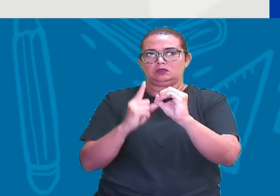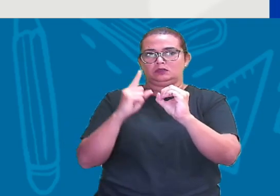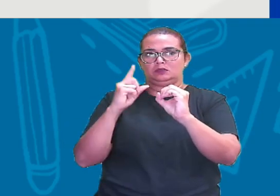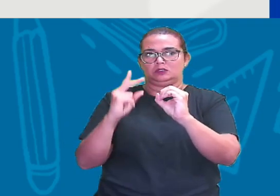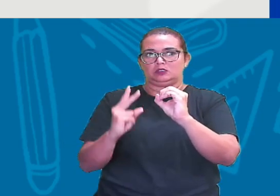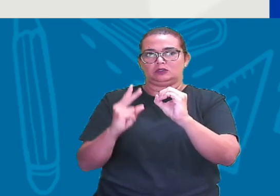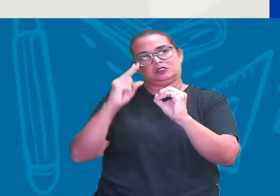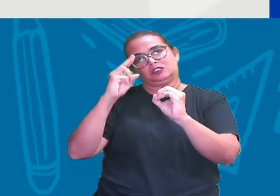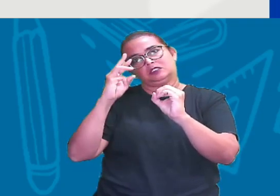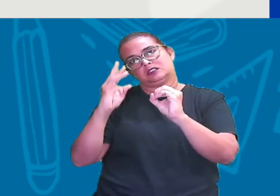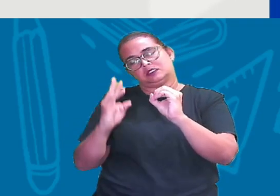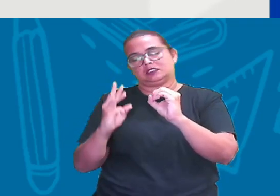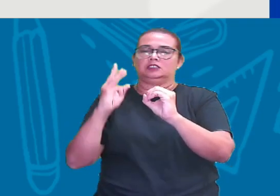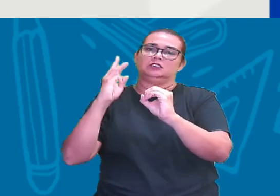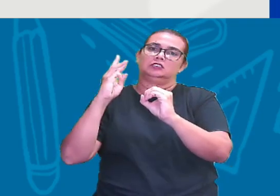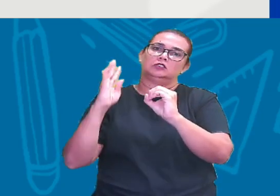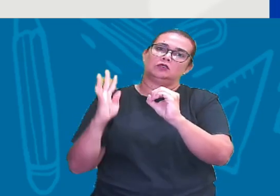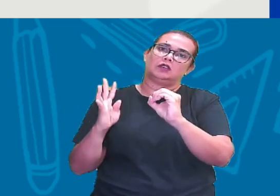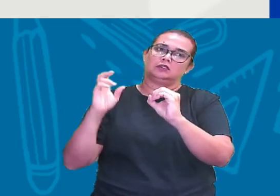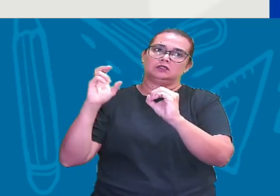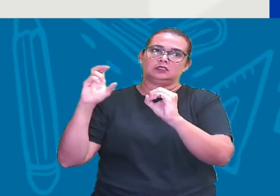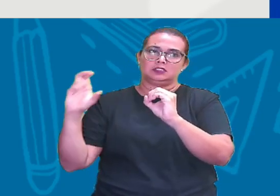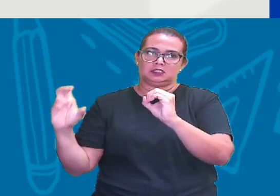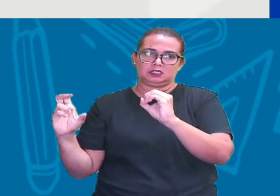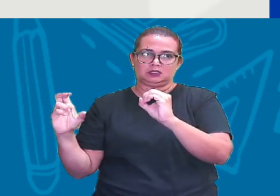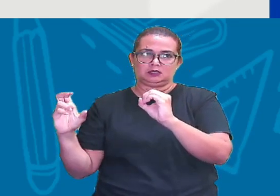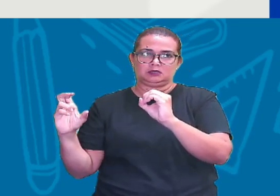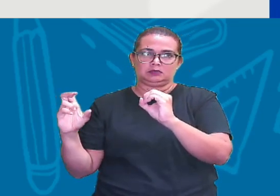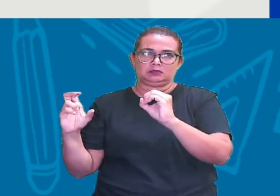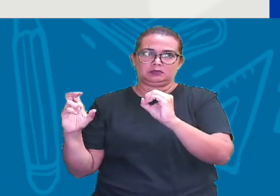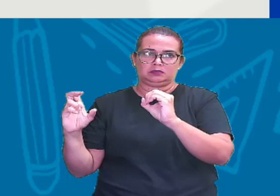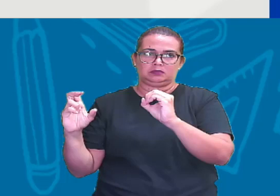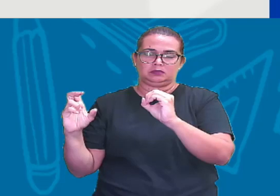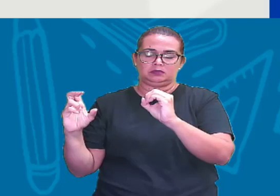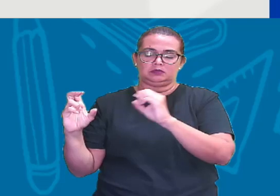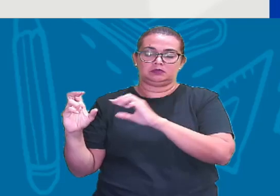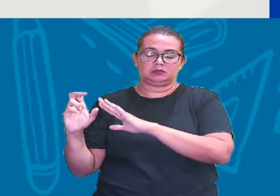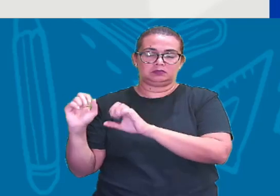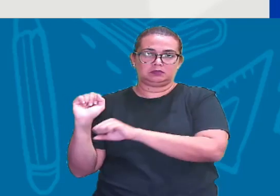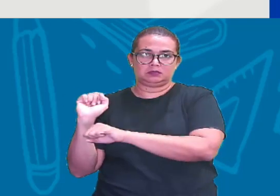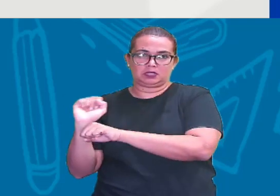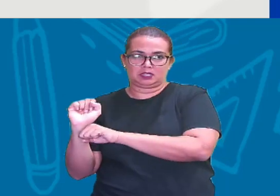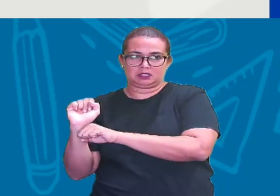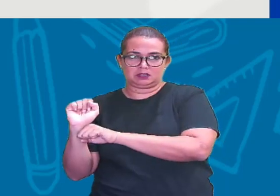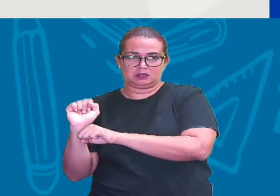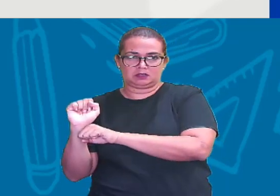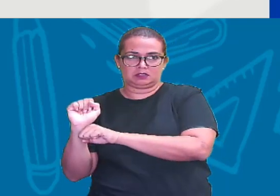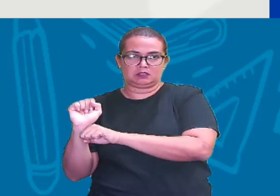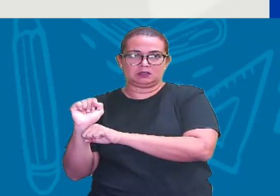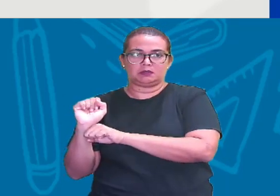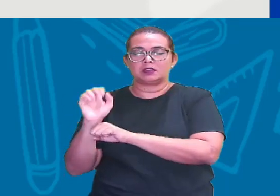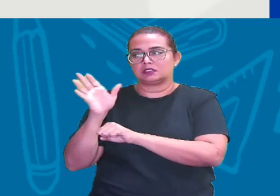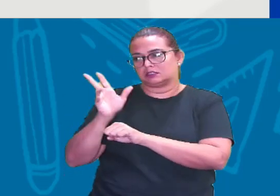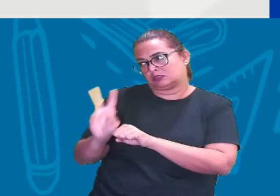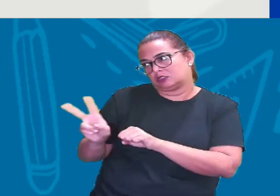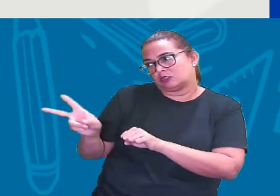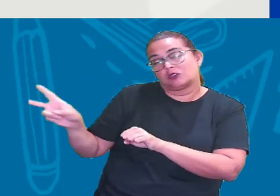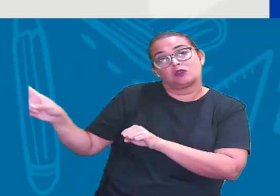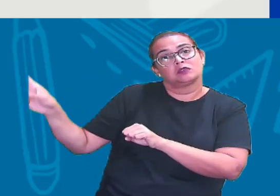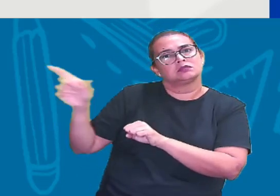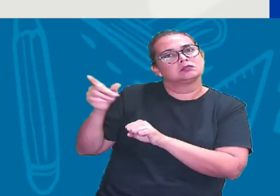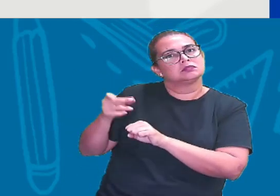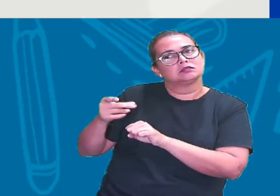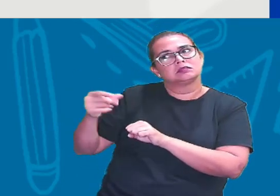1, 2, 3, 4, 5 A gente parou no 5 Mas ele continua porque são